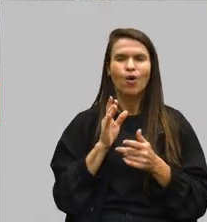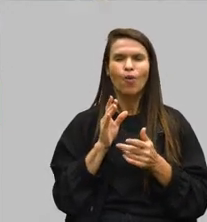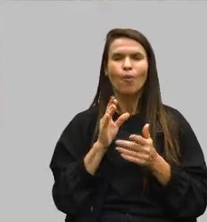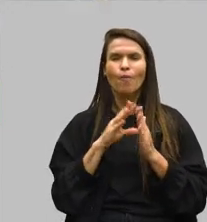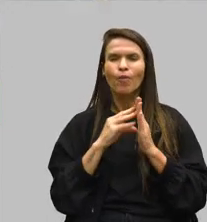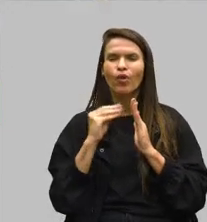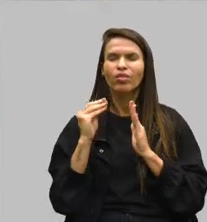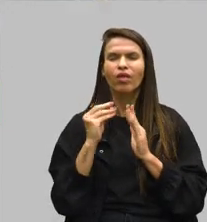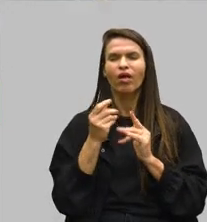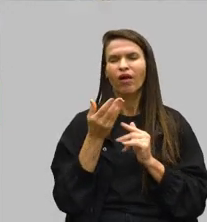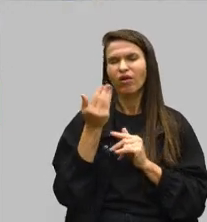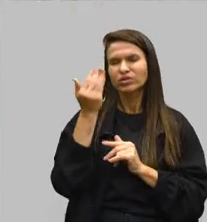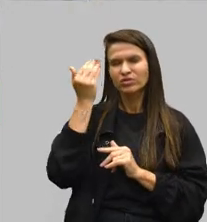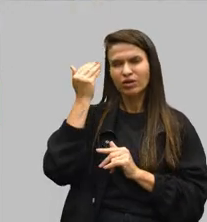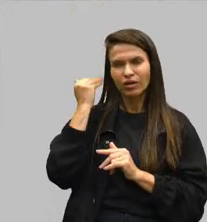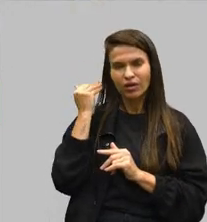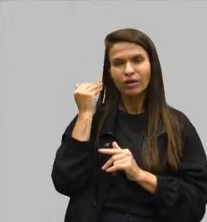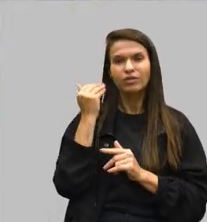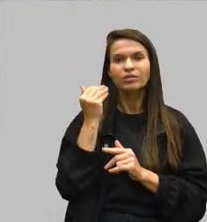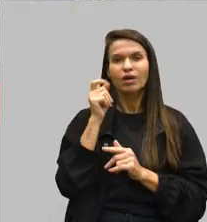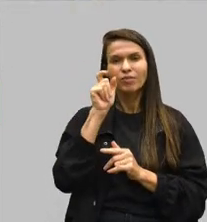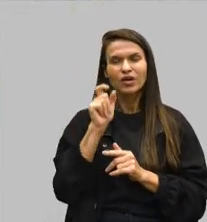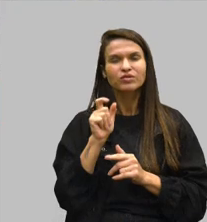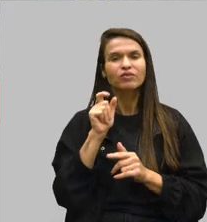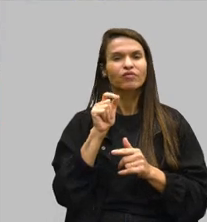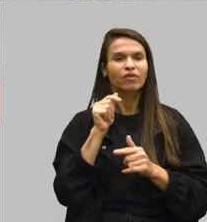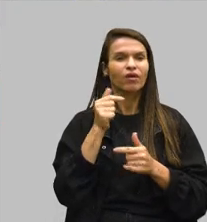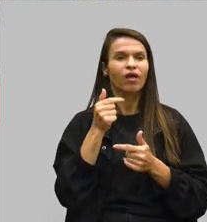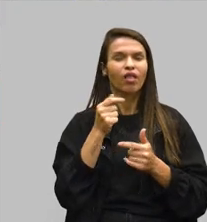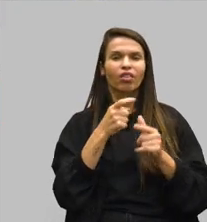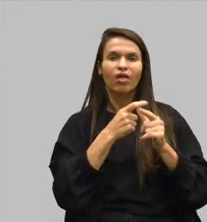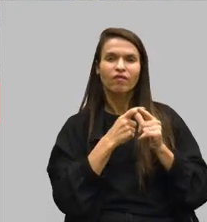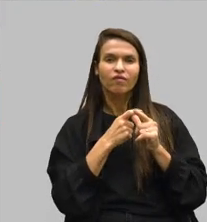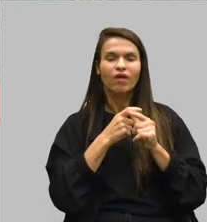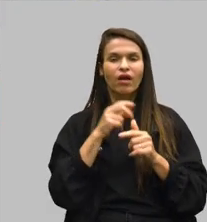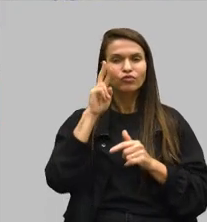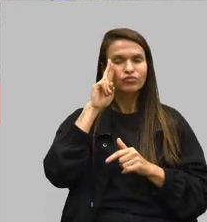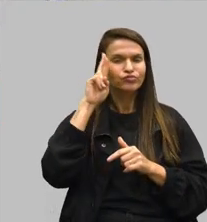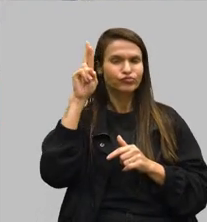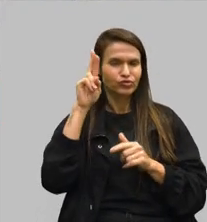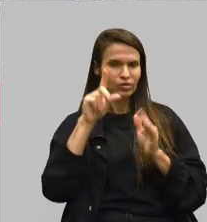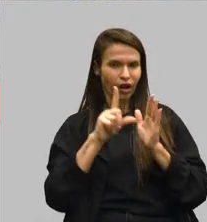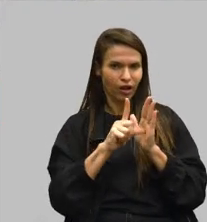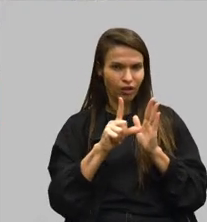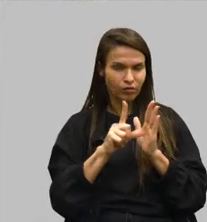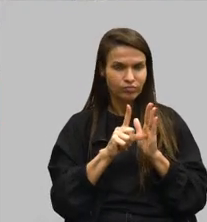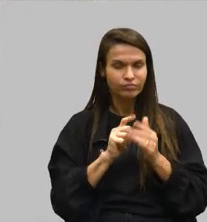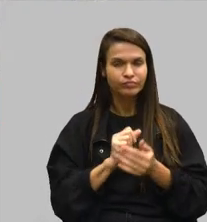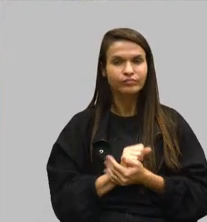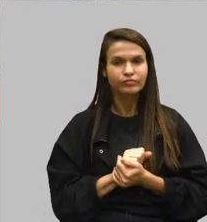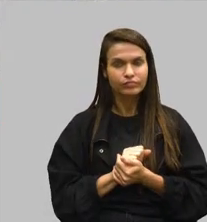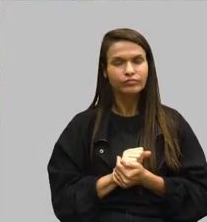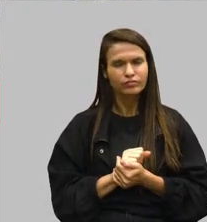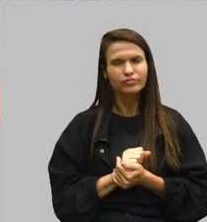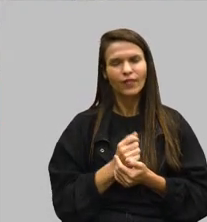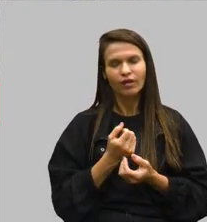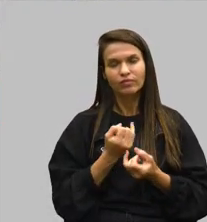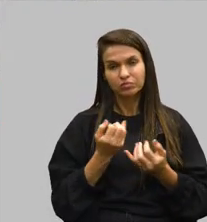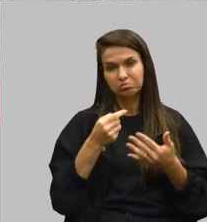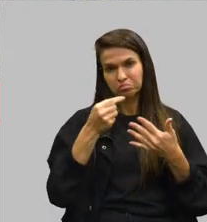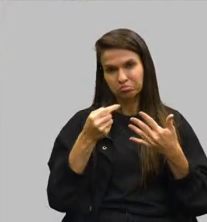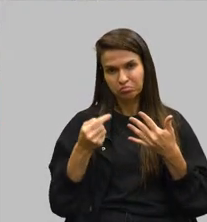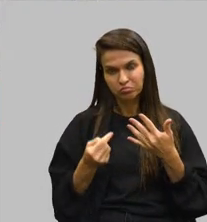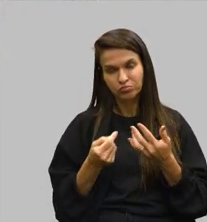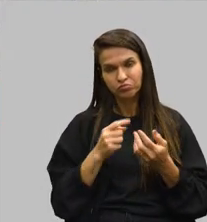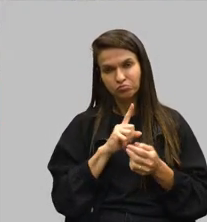devendo, o trabalhador fica devendo ao dono do estabelecimento. São esses casos que a